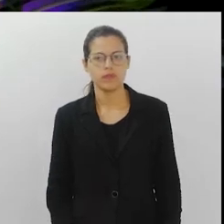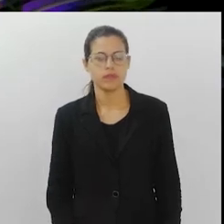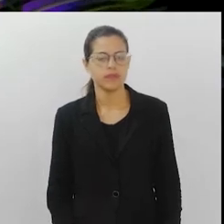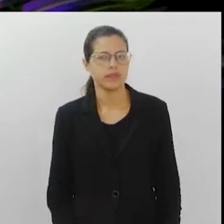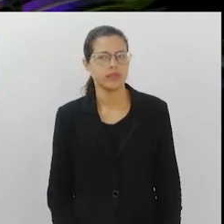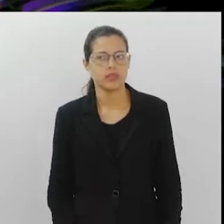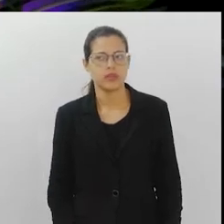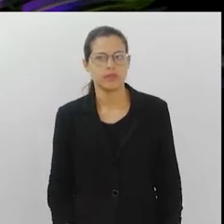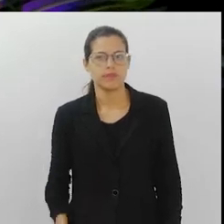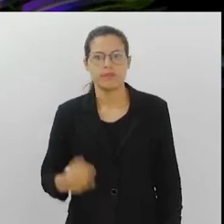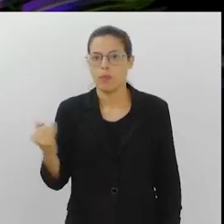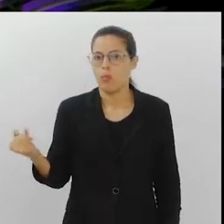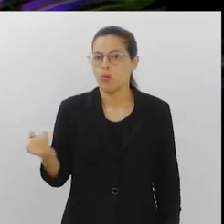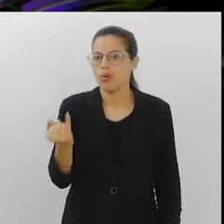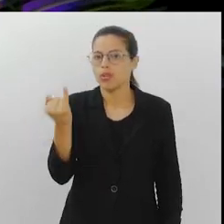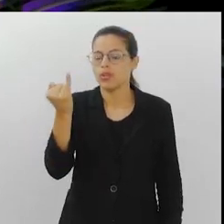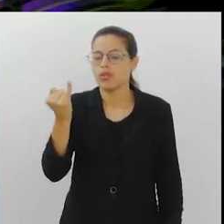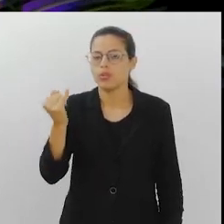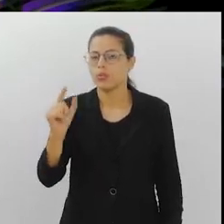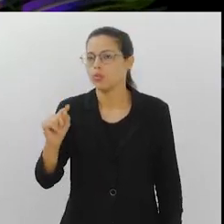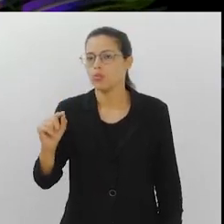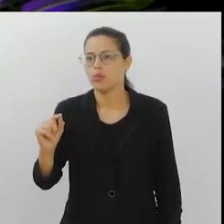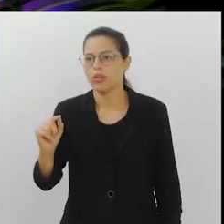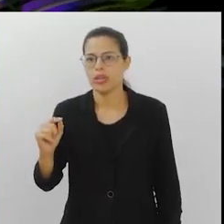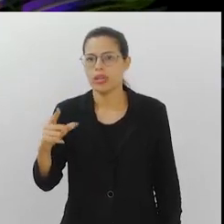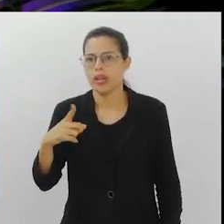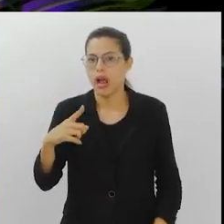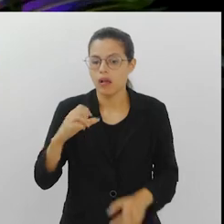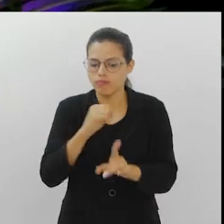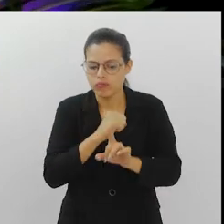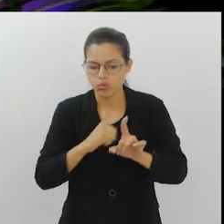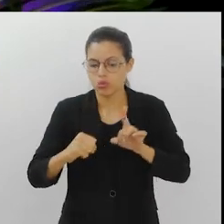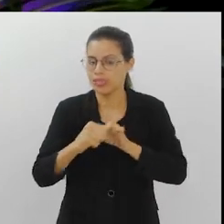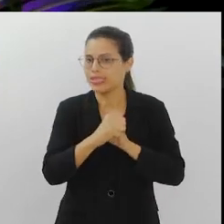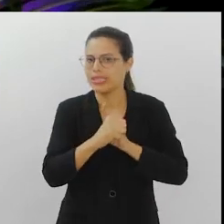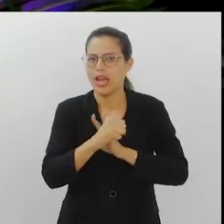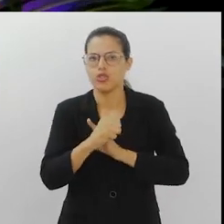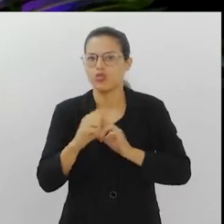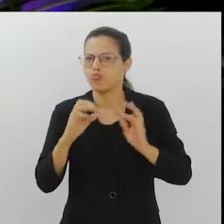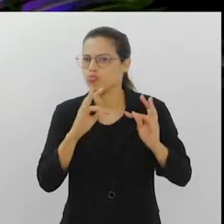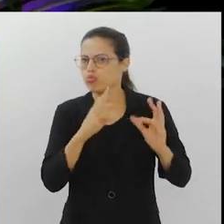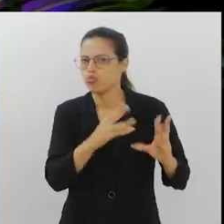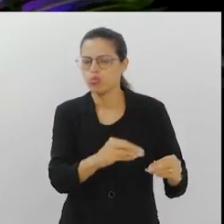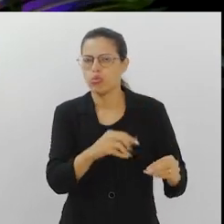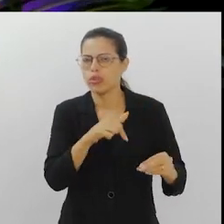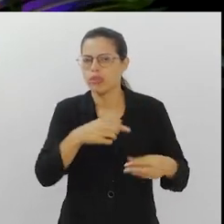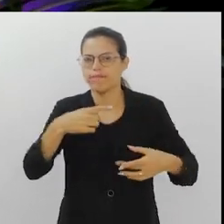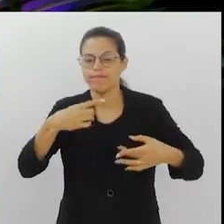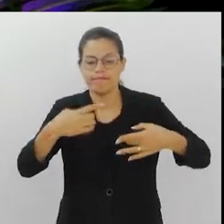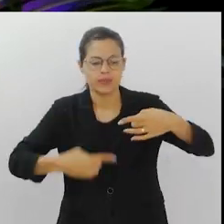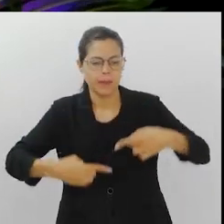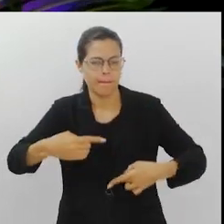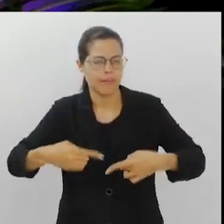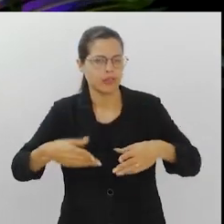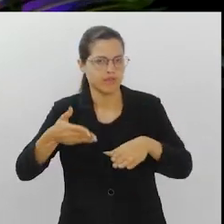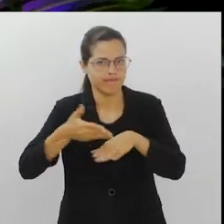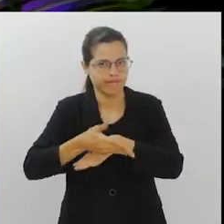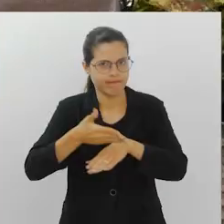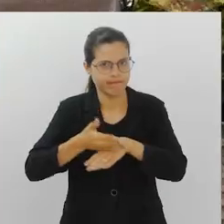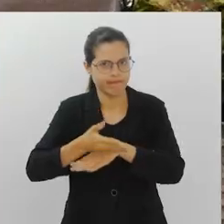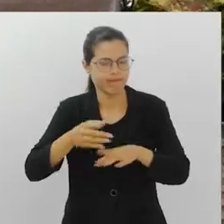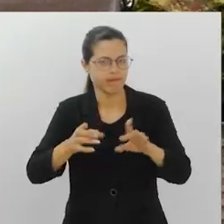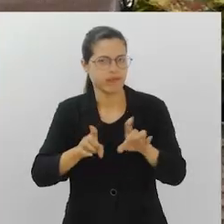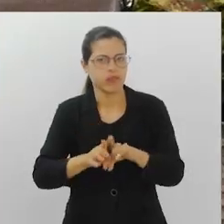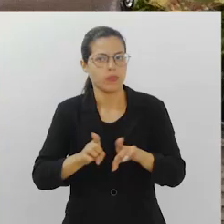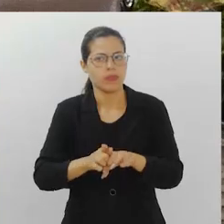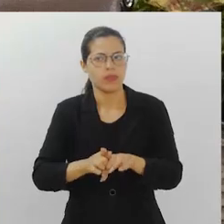é imprescindível envolver toda a sociedade, a sociedade como um todo, nesse debate também,